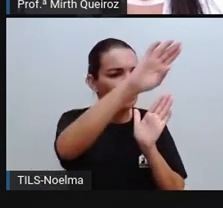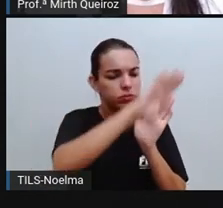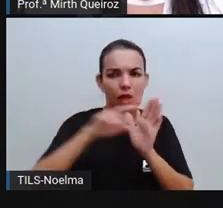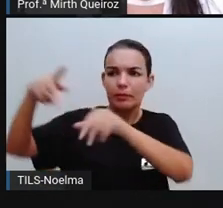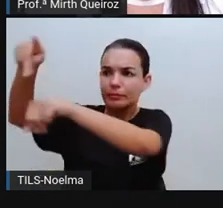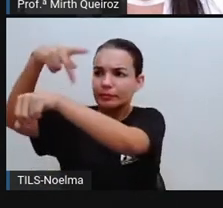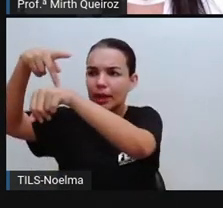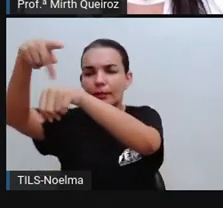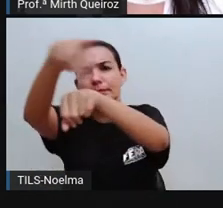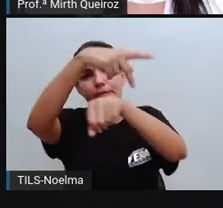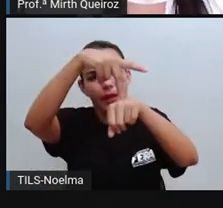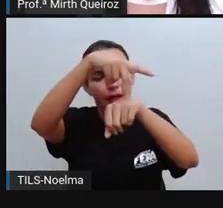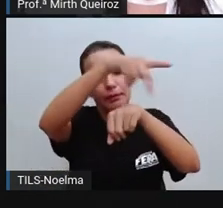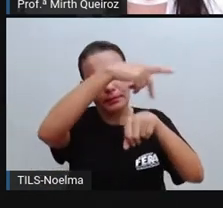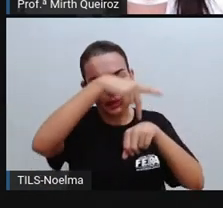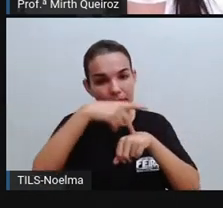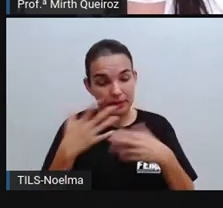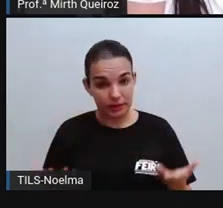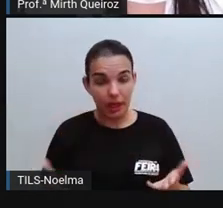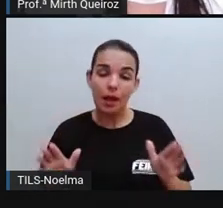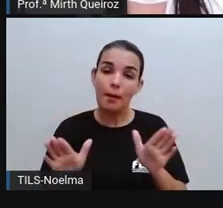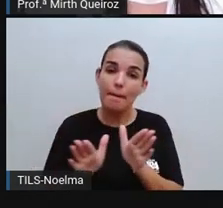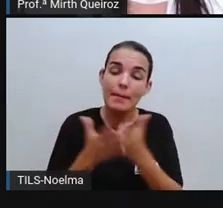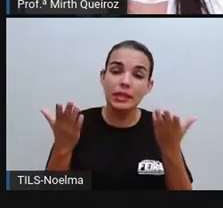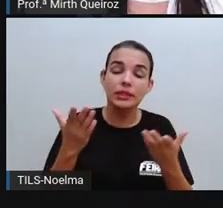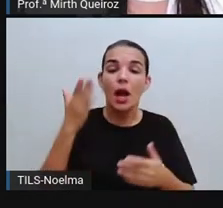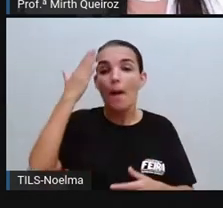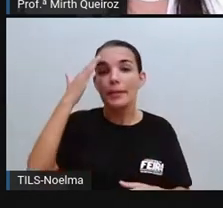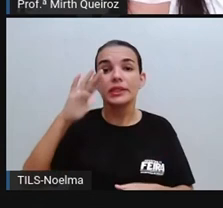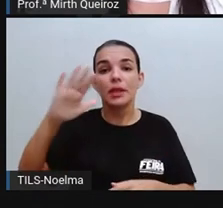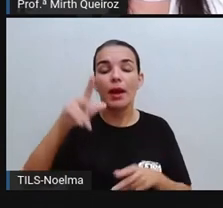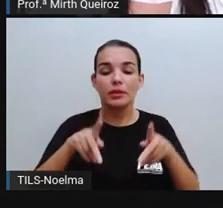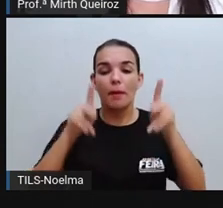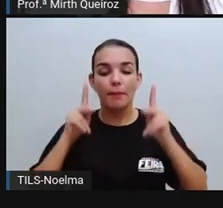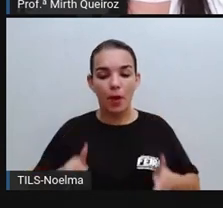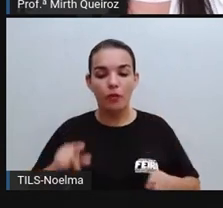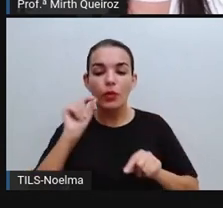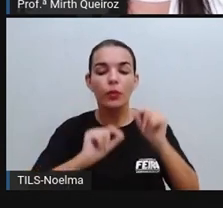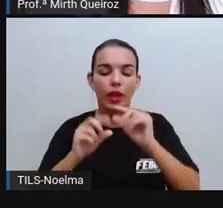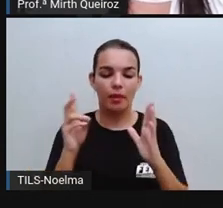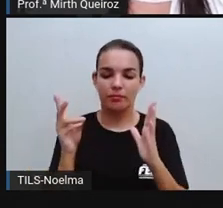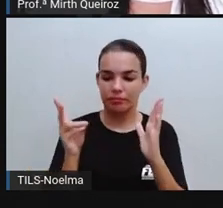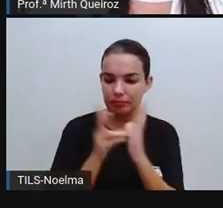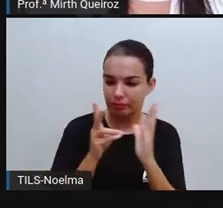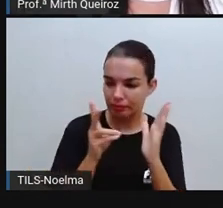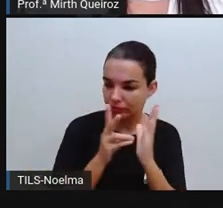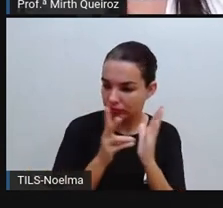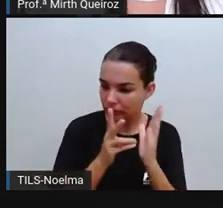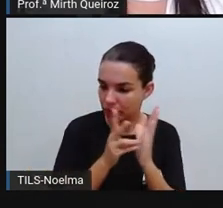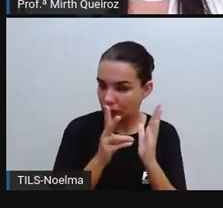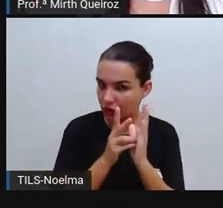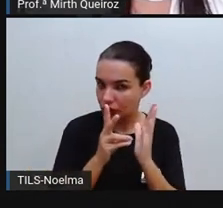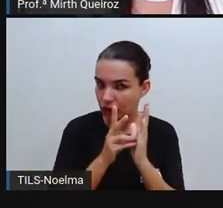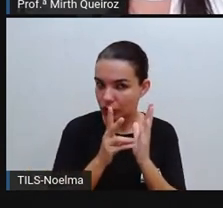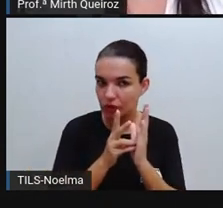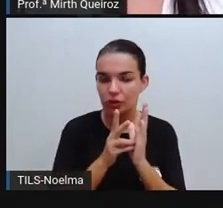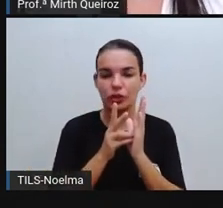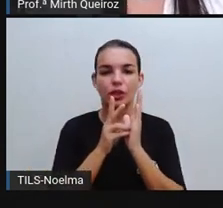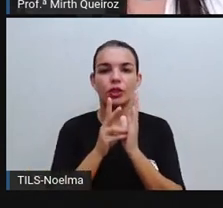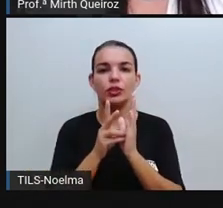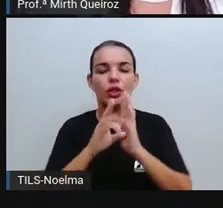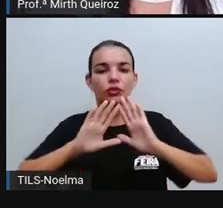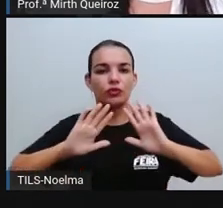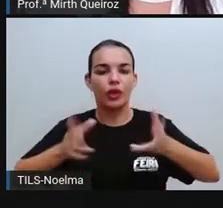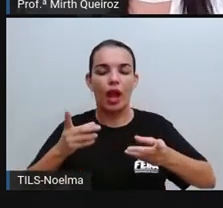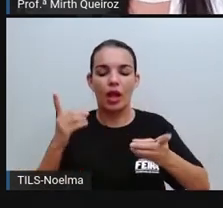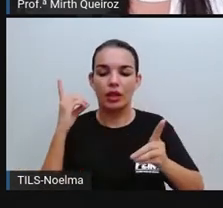grupos foram os povos indígenas, que eram as populações que já estavam aqui no Brasil antes desse encontro dos